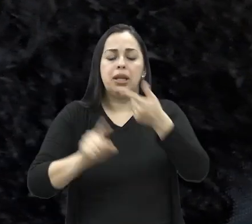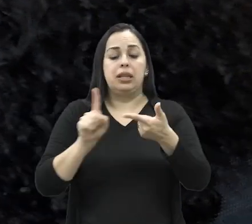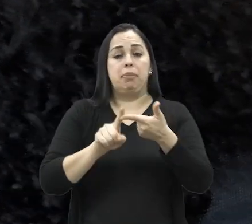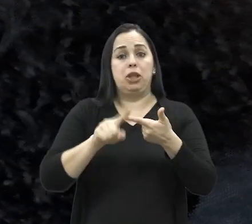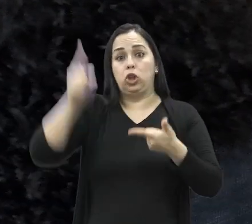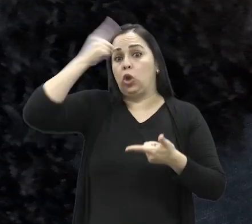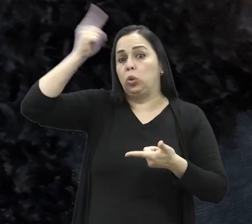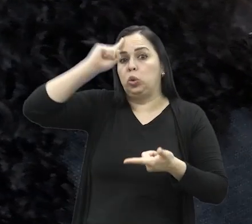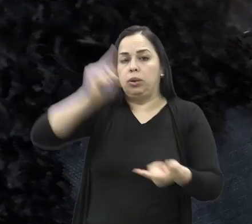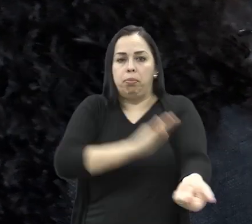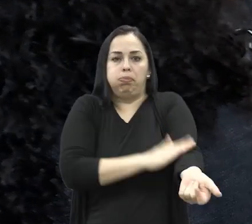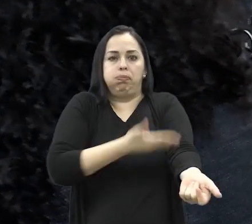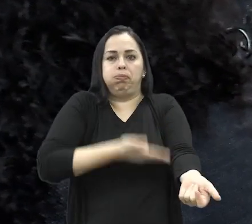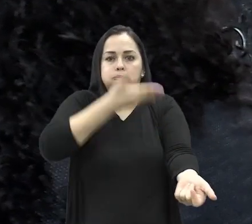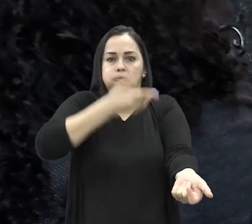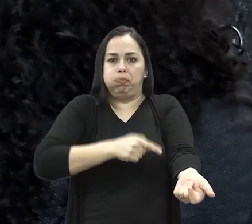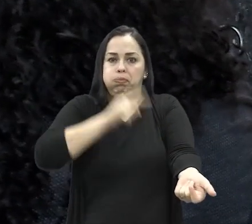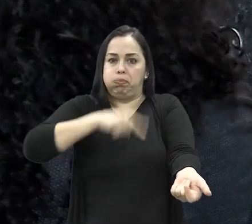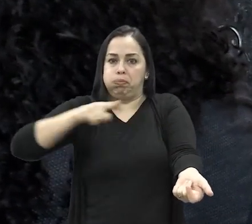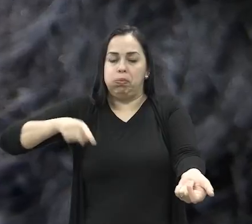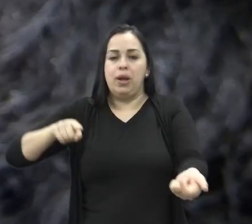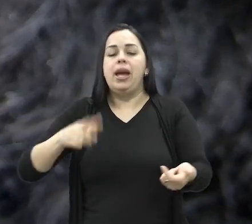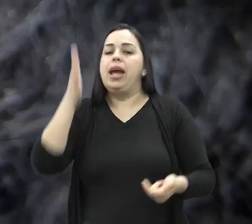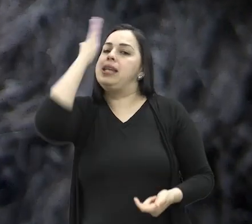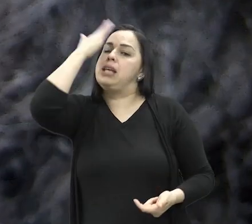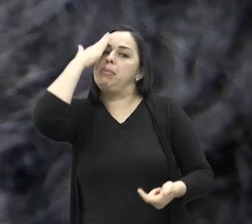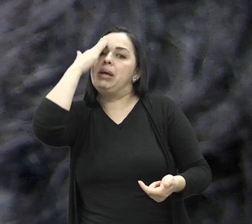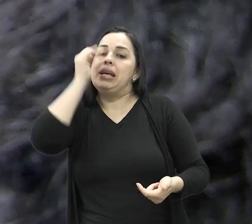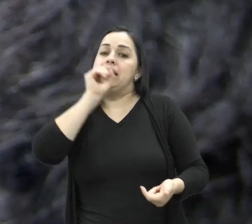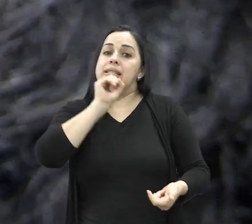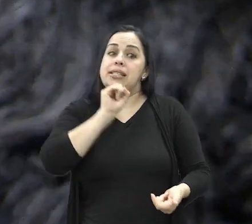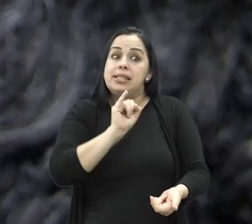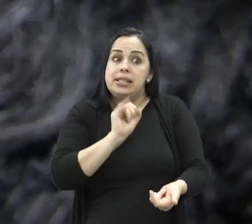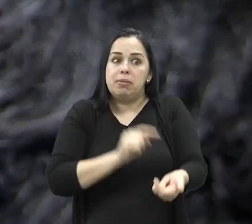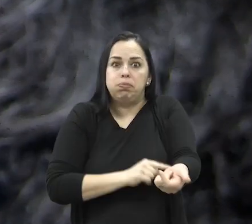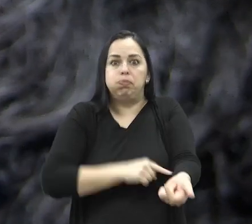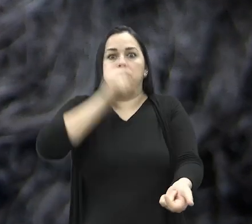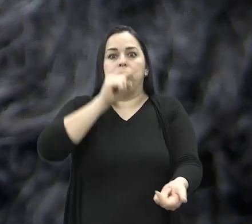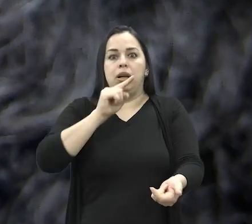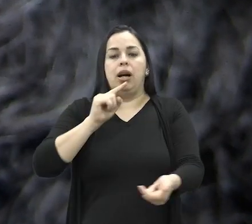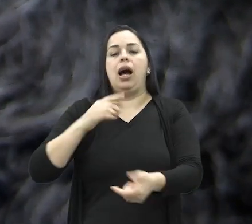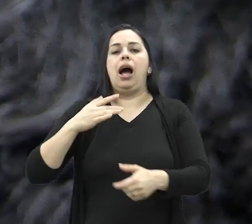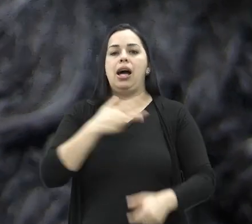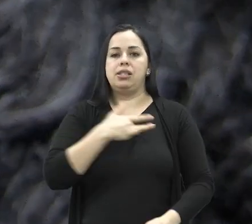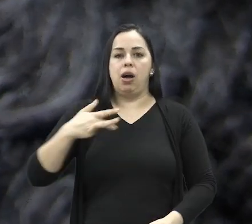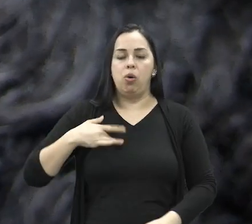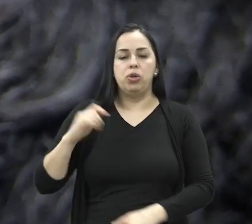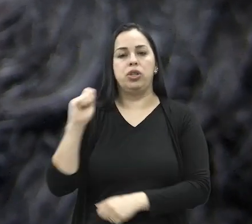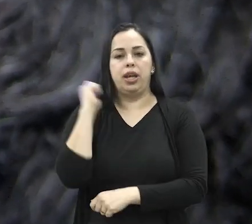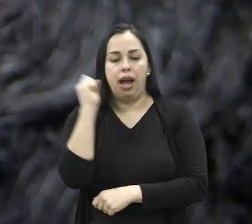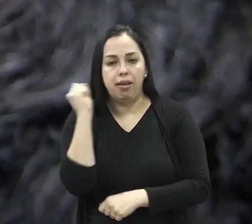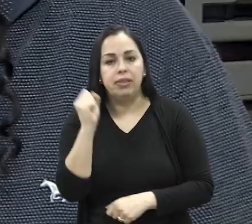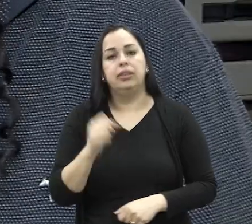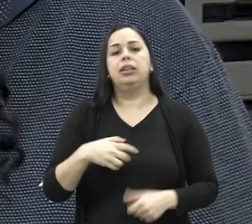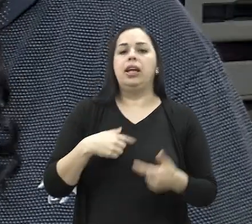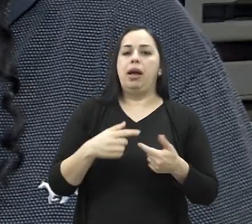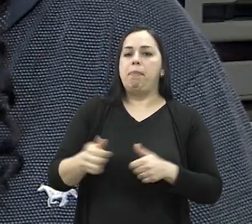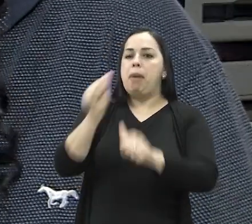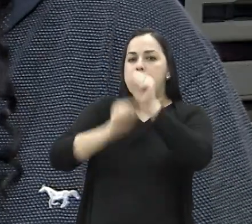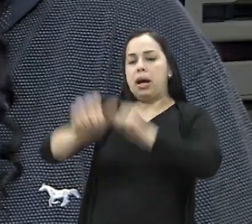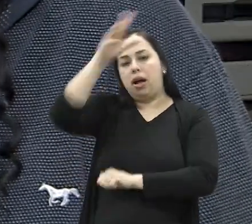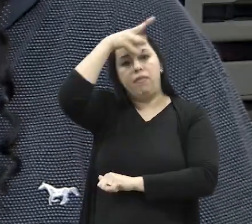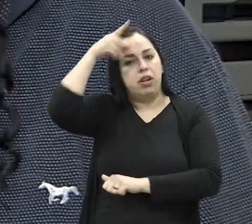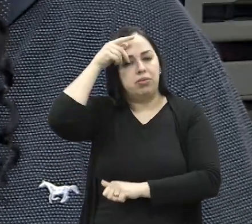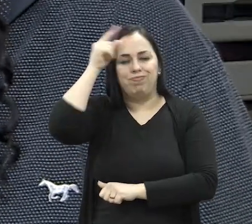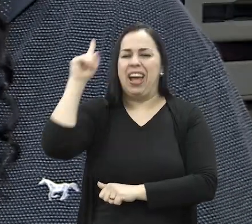medicamento e acompanha a pressão diariamente. Ele sabe que qualquer descuido pode agravar o quadro de saúde. Eu não tomo